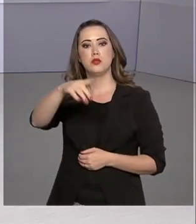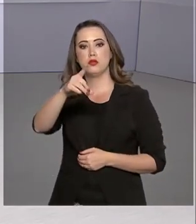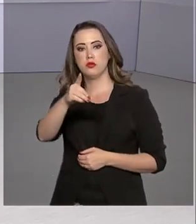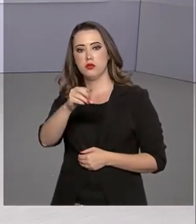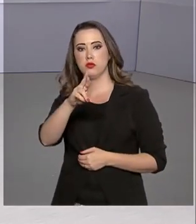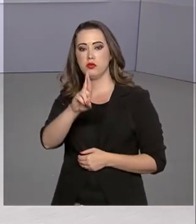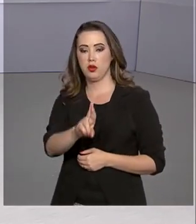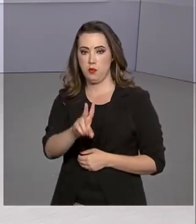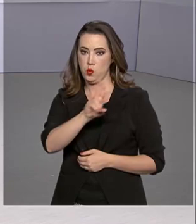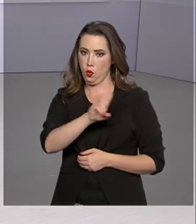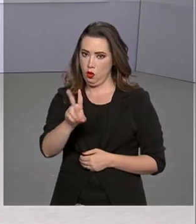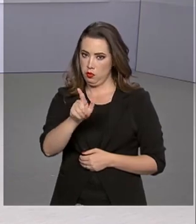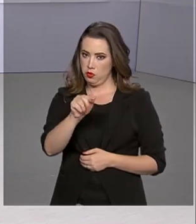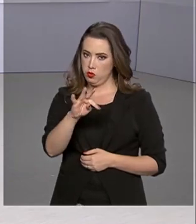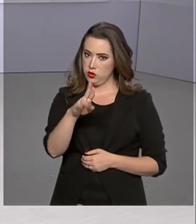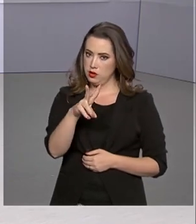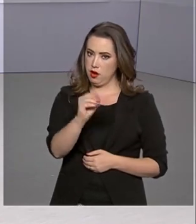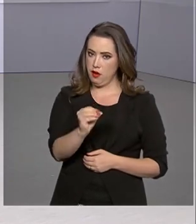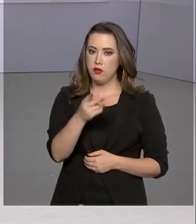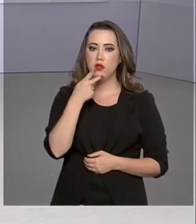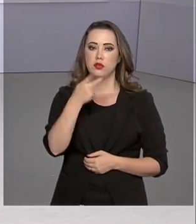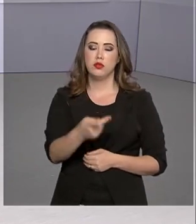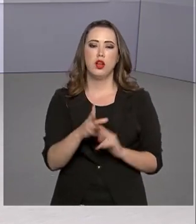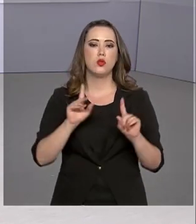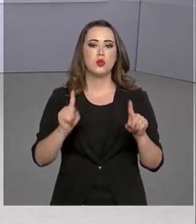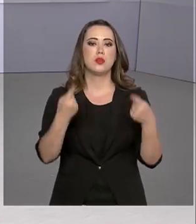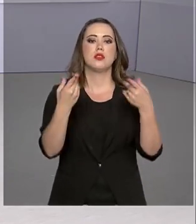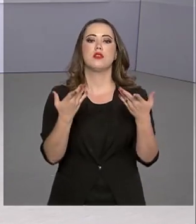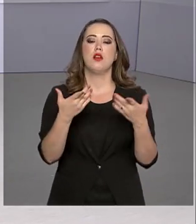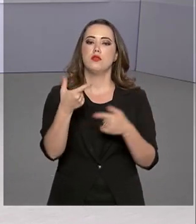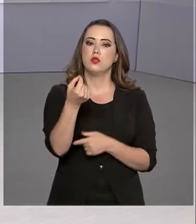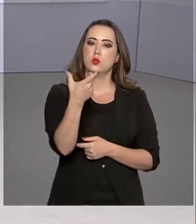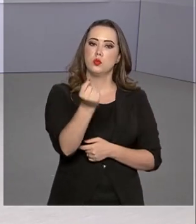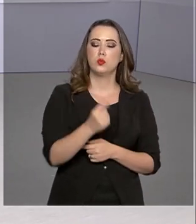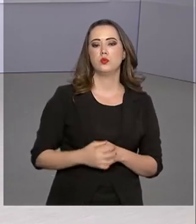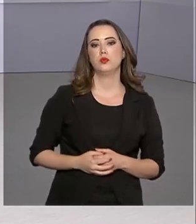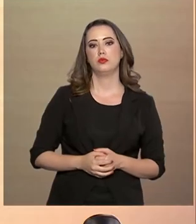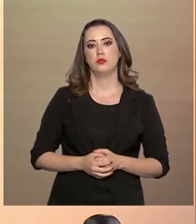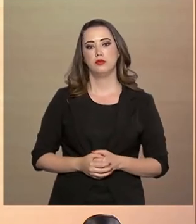Regional, Gustavo Canuto, falou sobre os desafios da pasta para 2020.